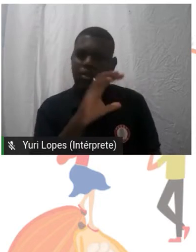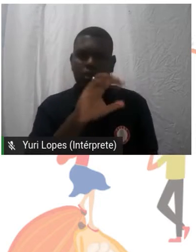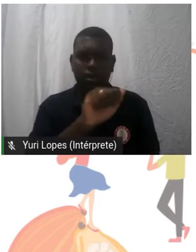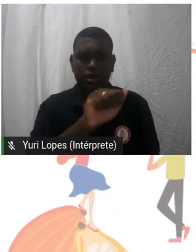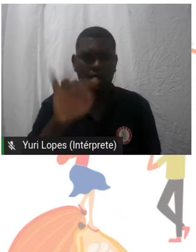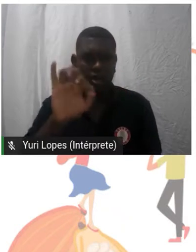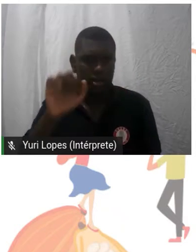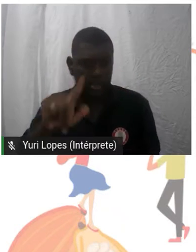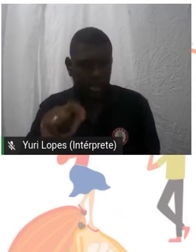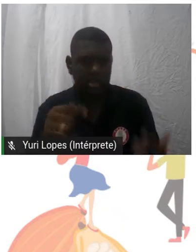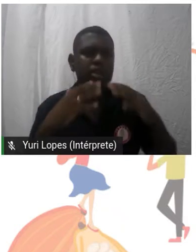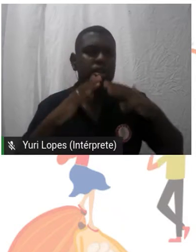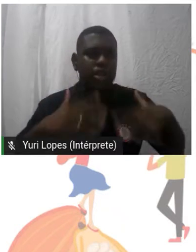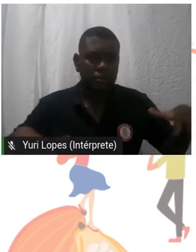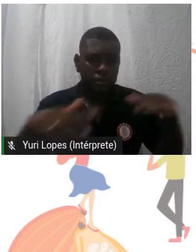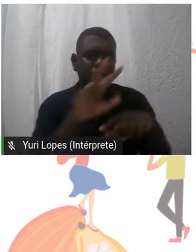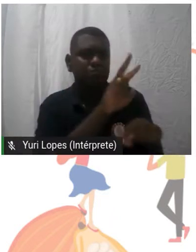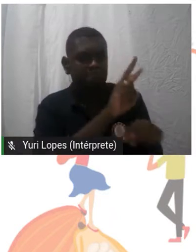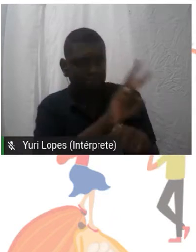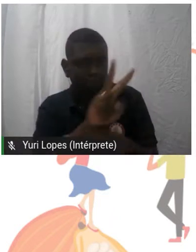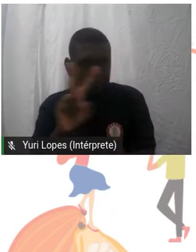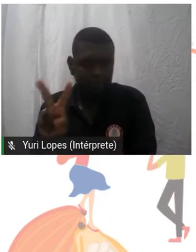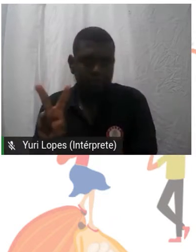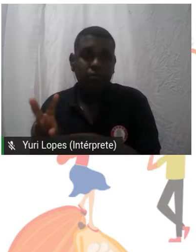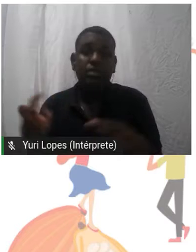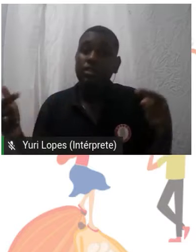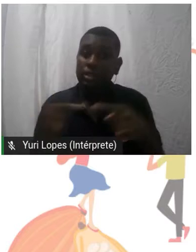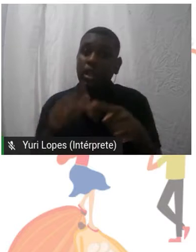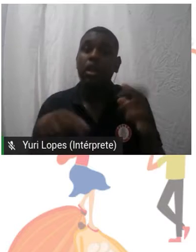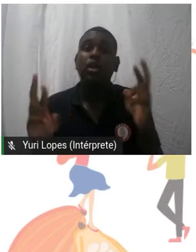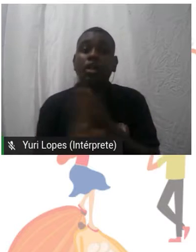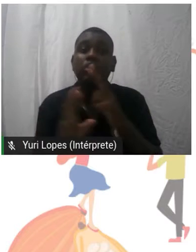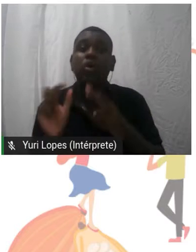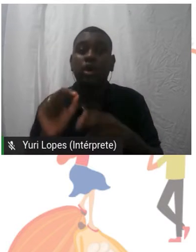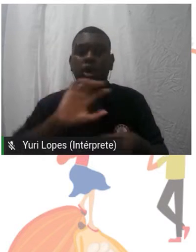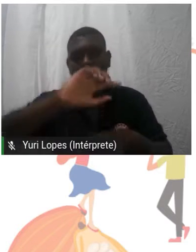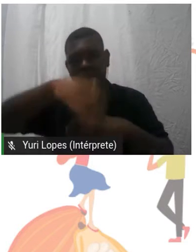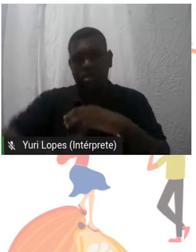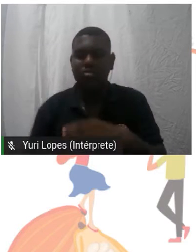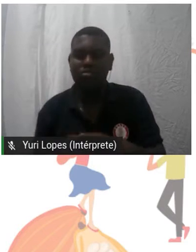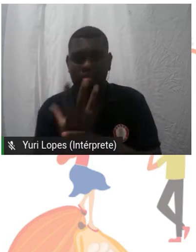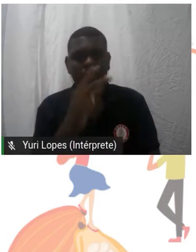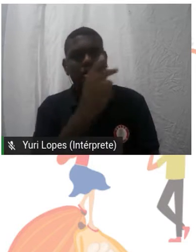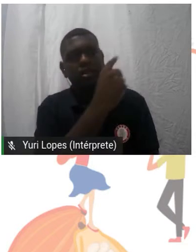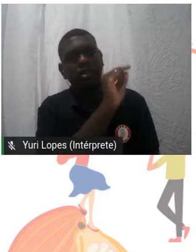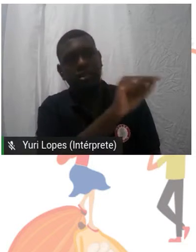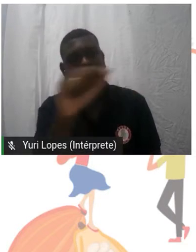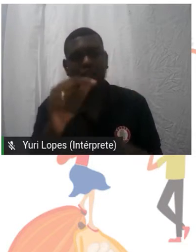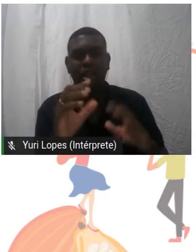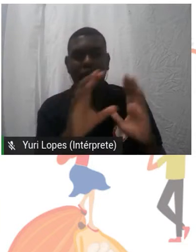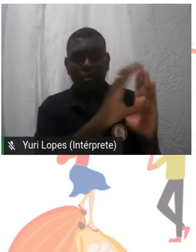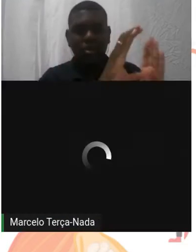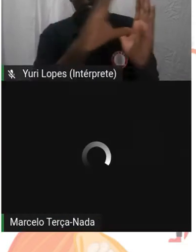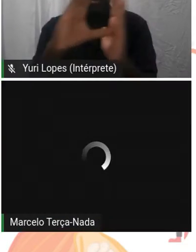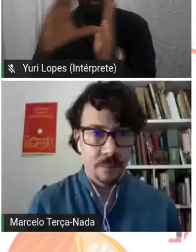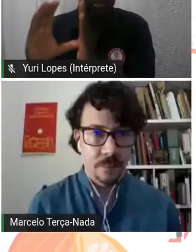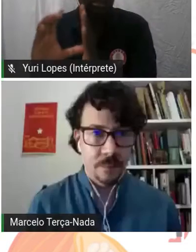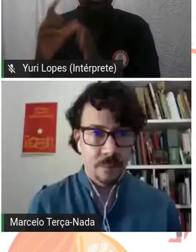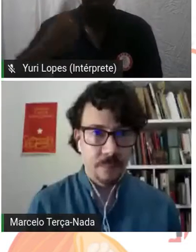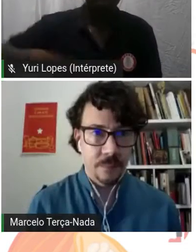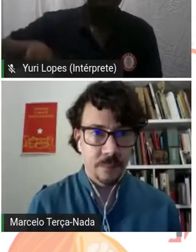natureza, nessa relação também da sustentabilidade das comunidades. Então, nós hoje somos 270